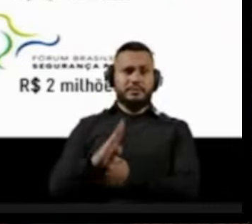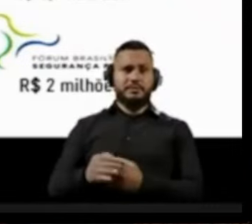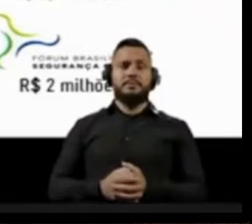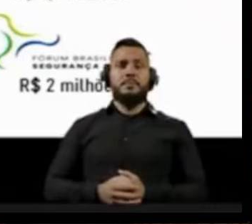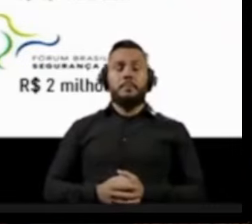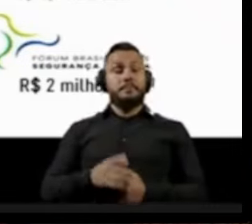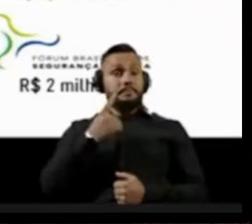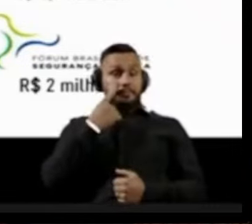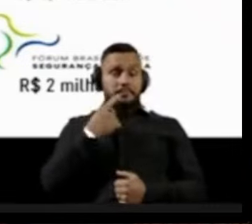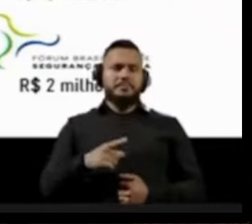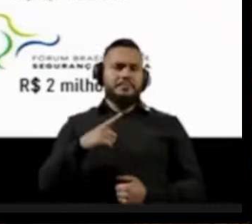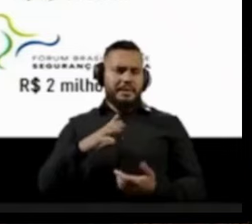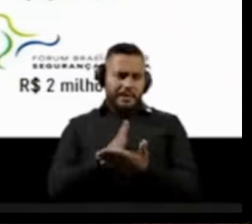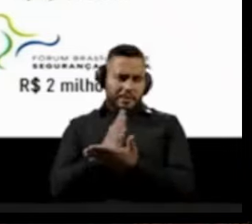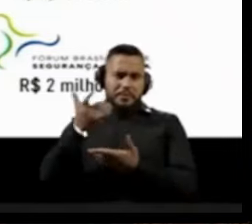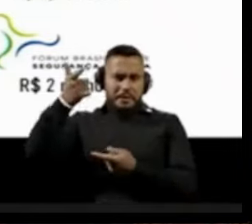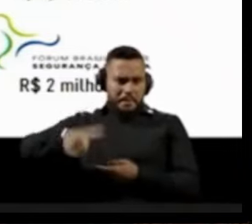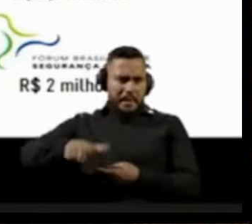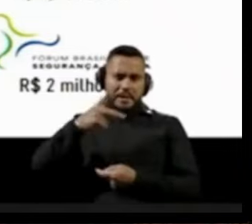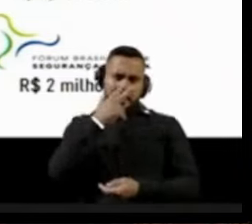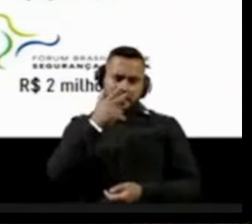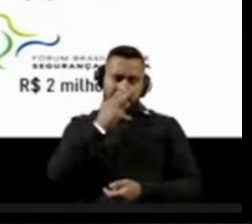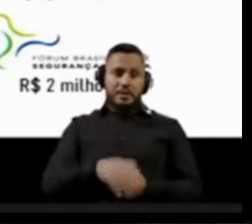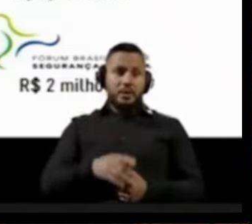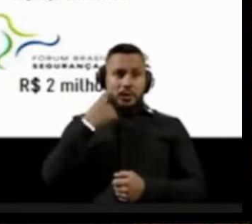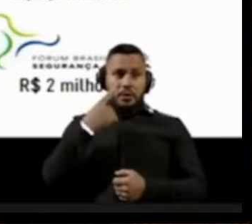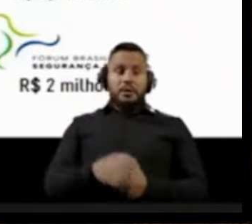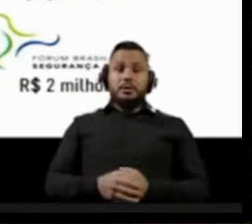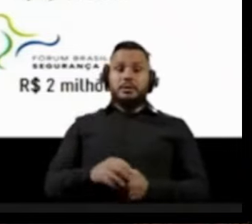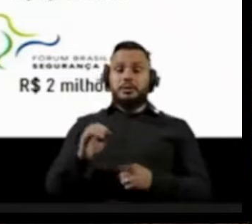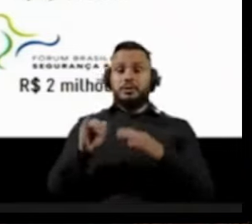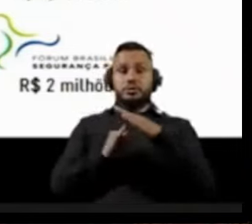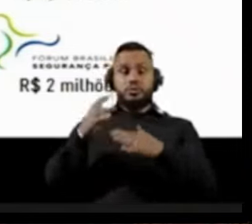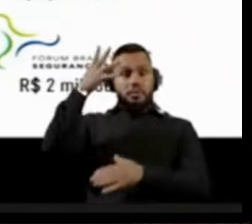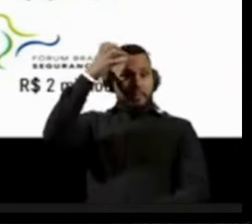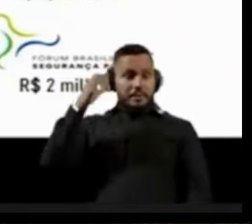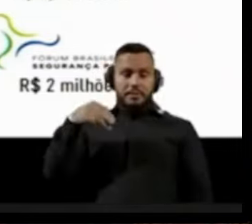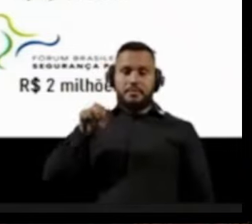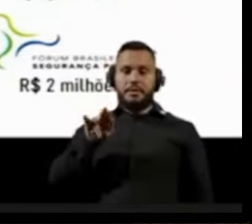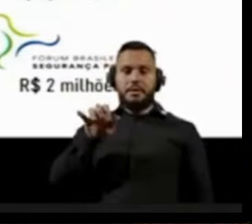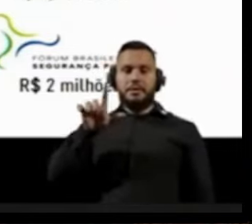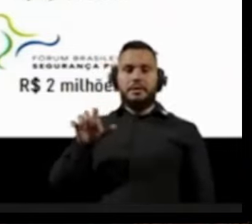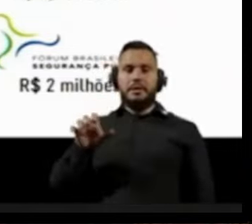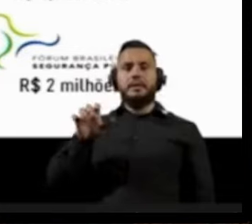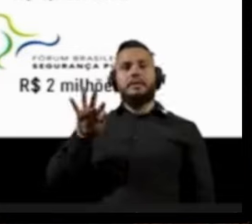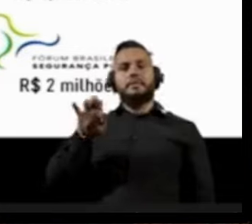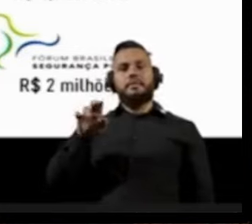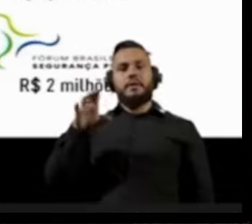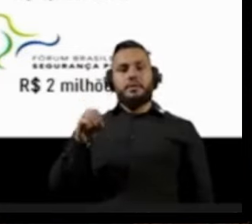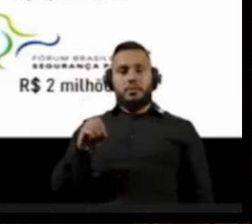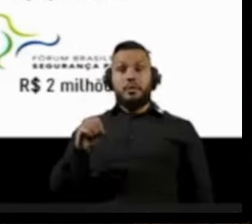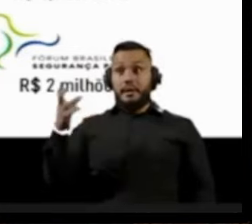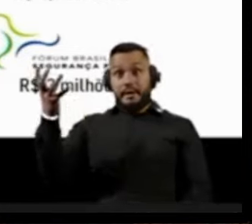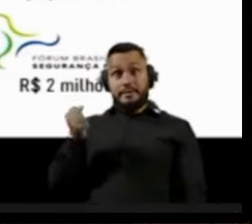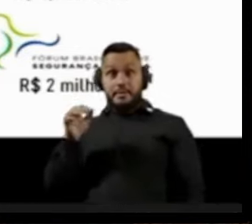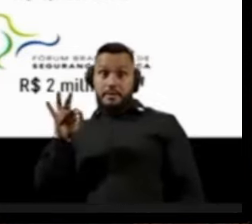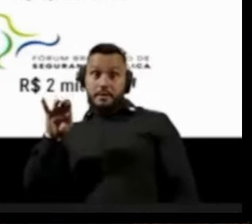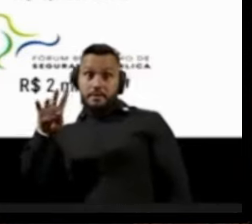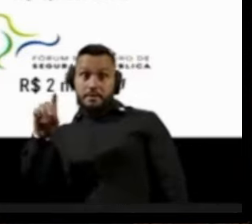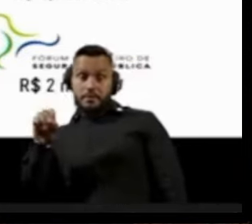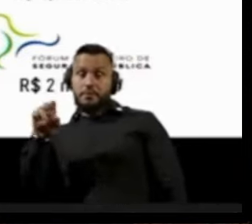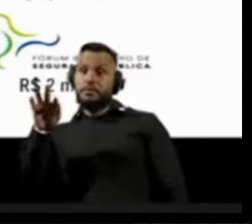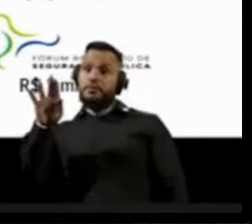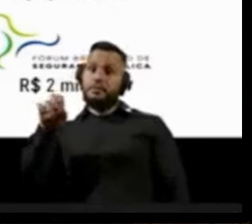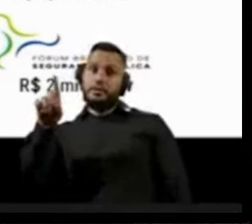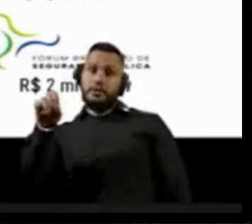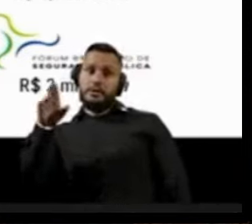país. Vamos lá. Tem algumas repetidas aqui, vocês vejam só. O Instituto Marielle Franco recebe da Ford Foundation, mas recebe também do Jorge